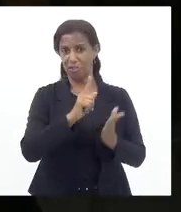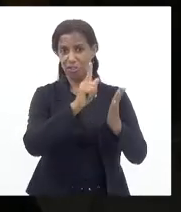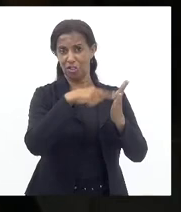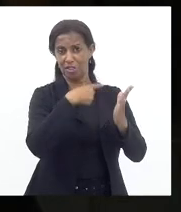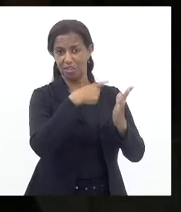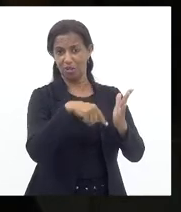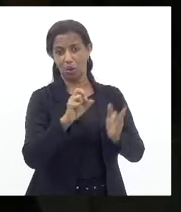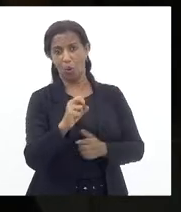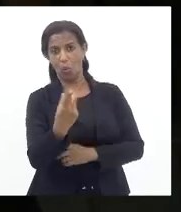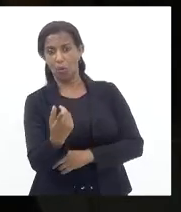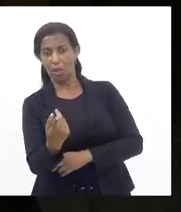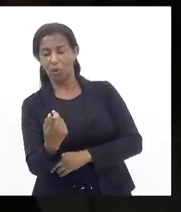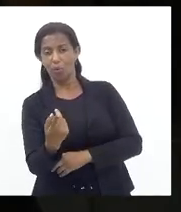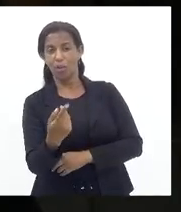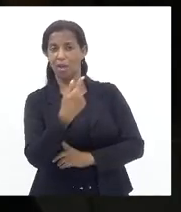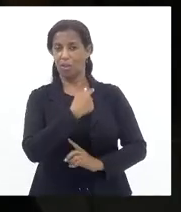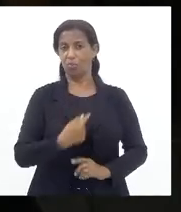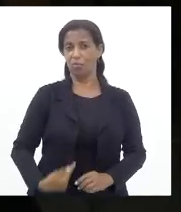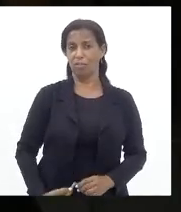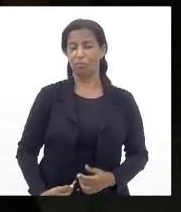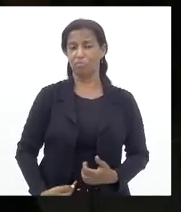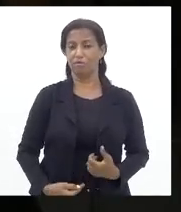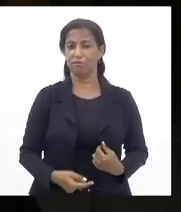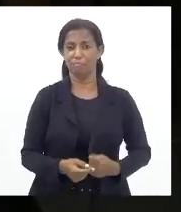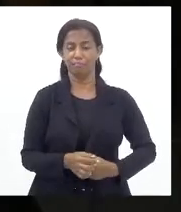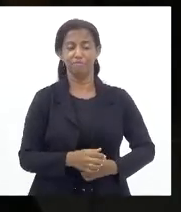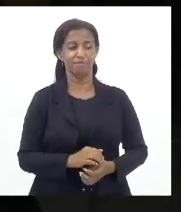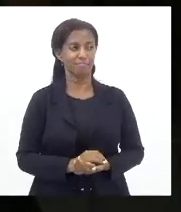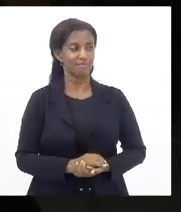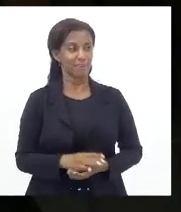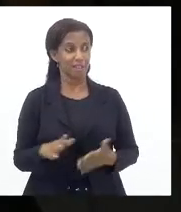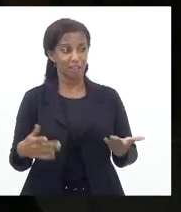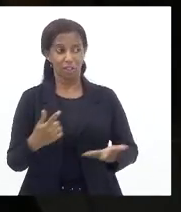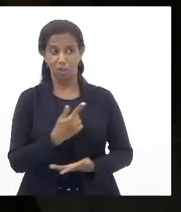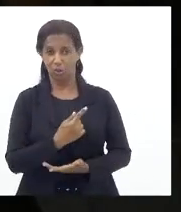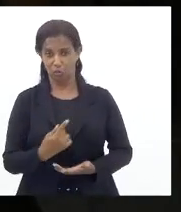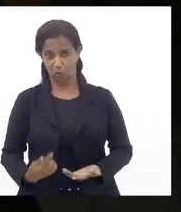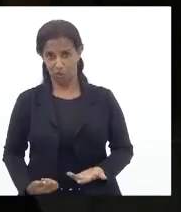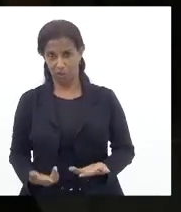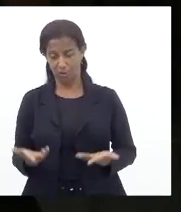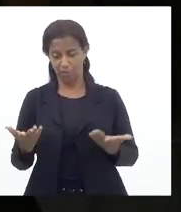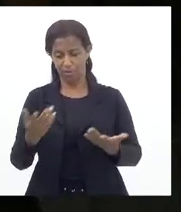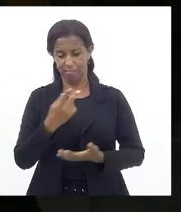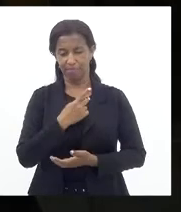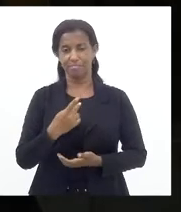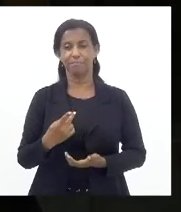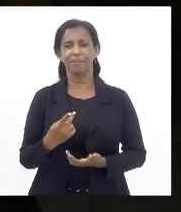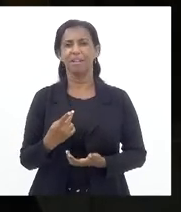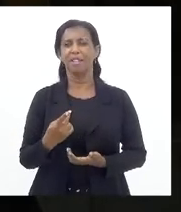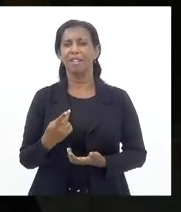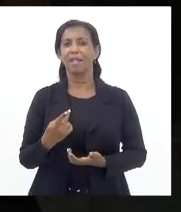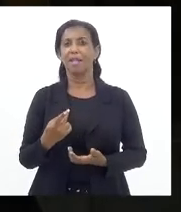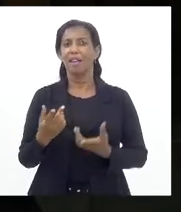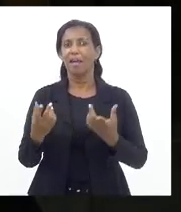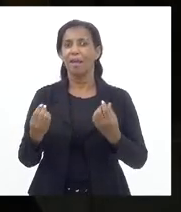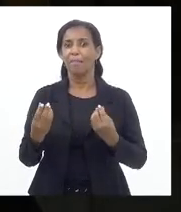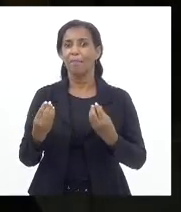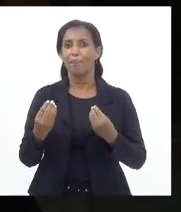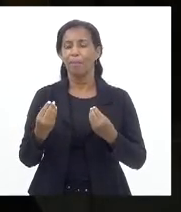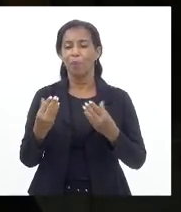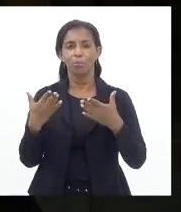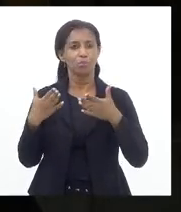É a do governador E o governador Sra. Presidente É muito ocioso